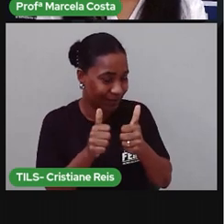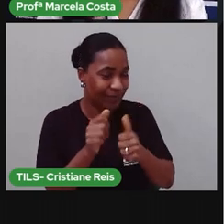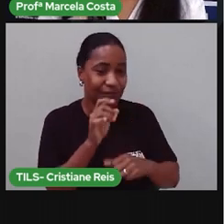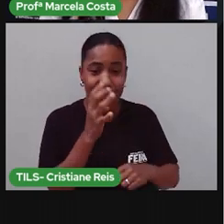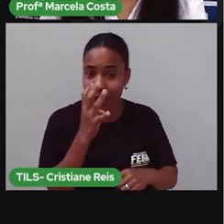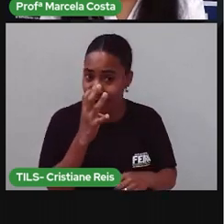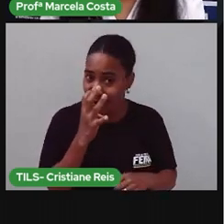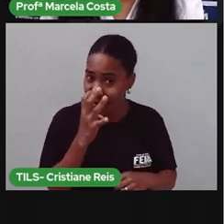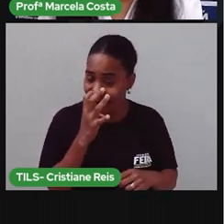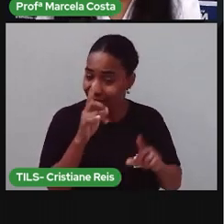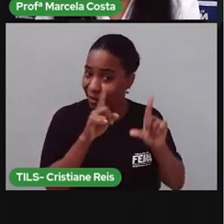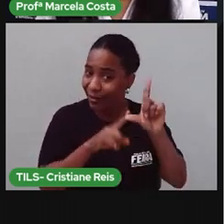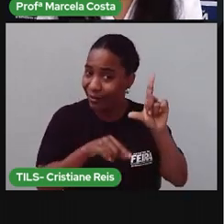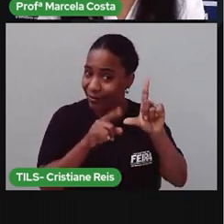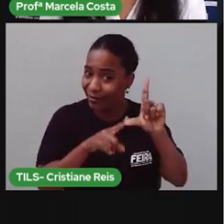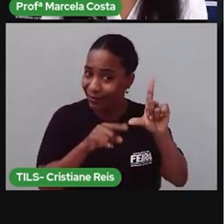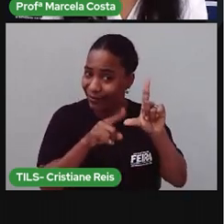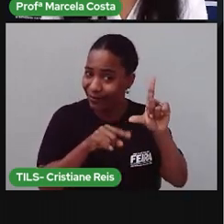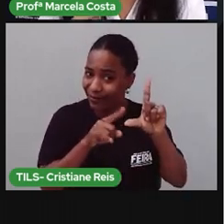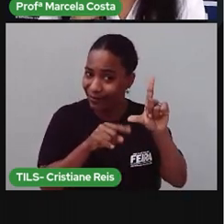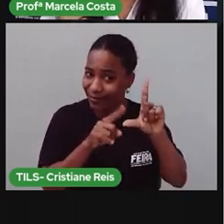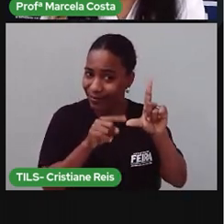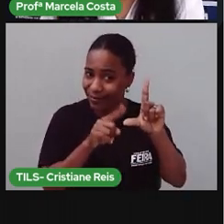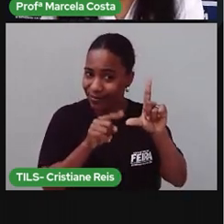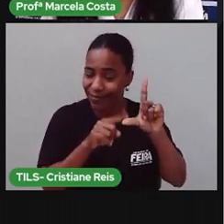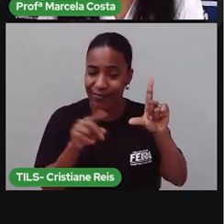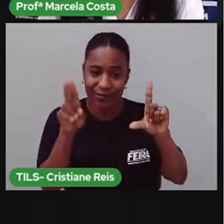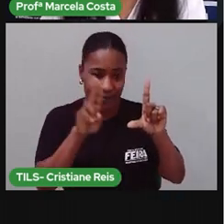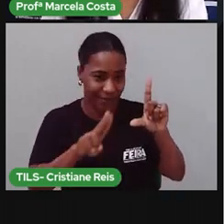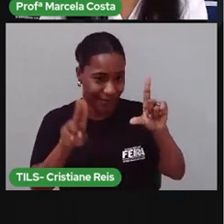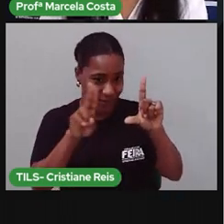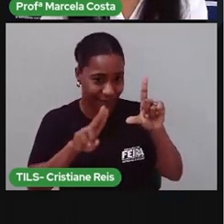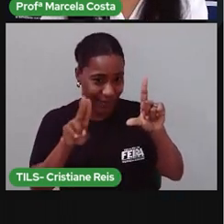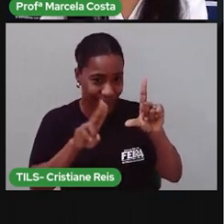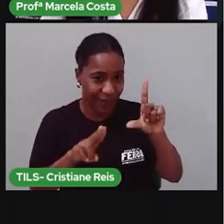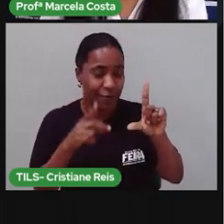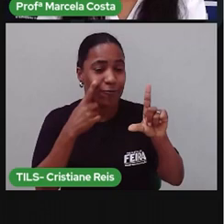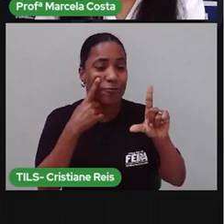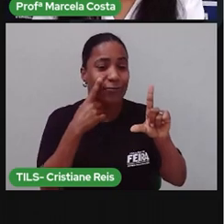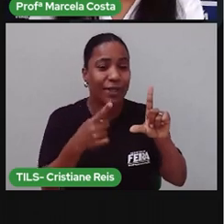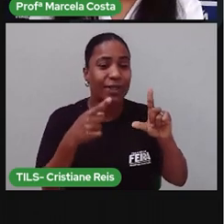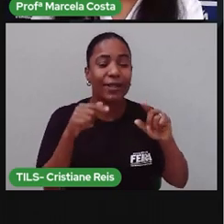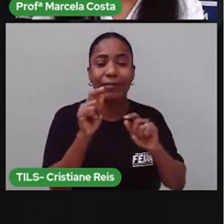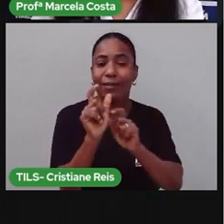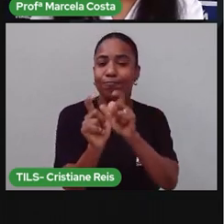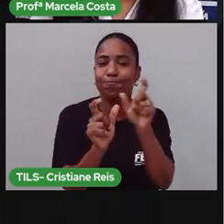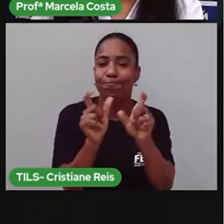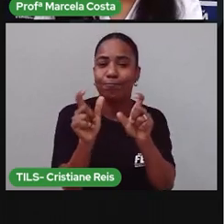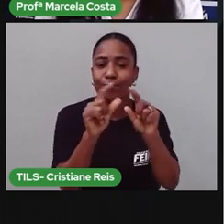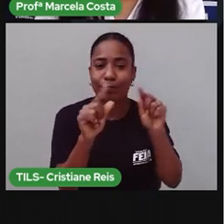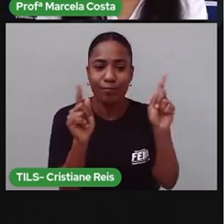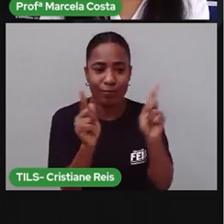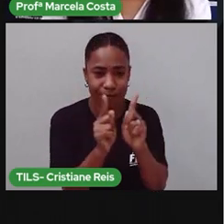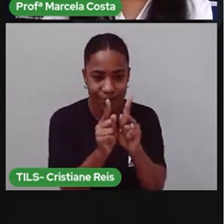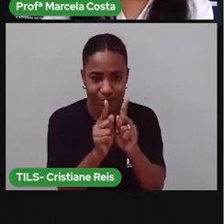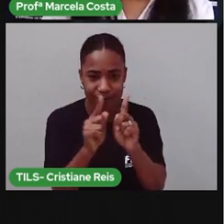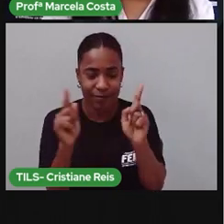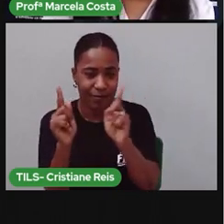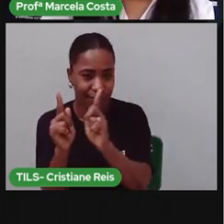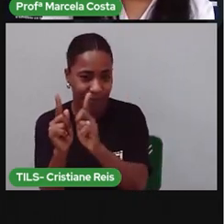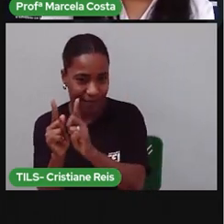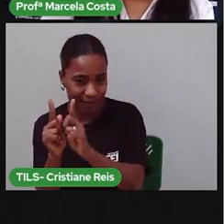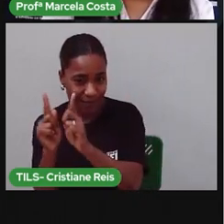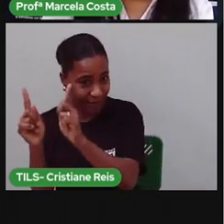Observe a letra que eu vou usar pra formar as palavras. O espaço que eu vou dar pra separar uma palavra da